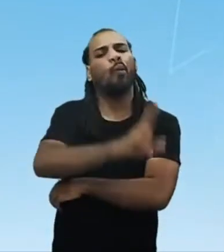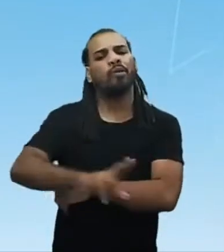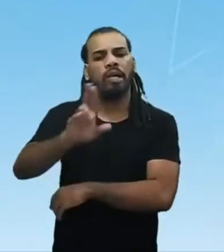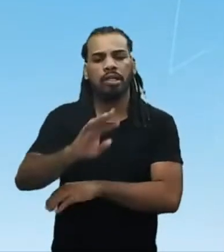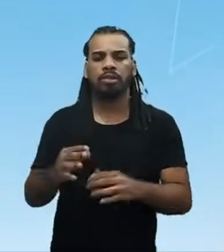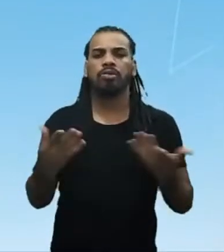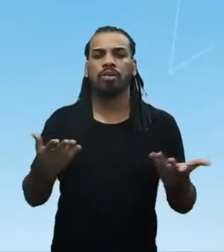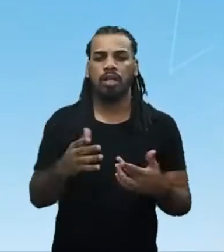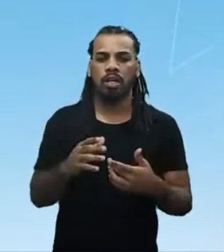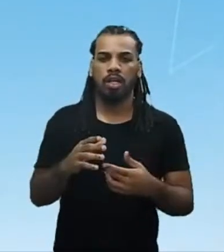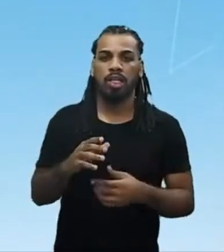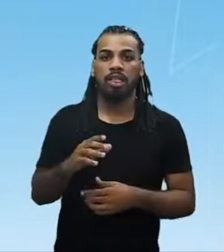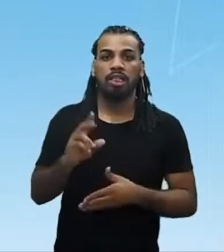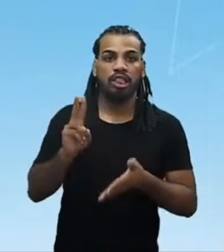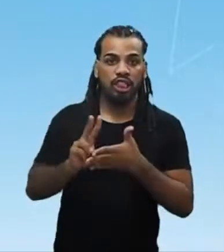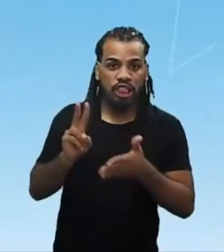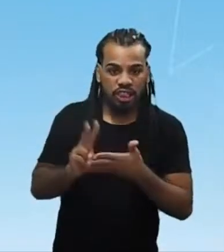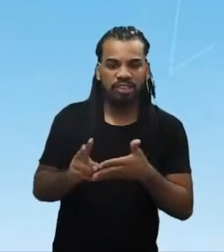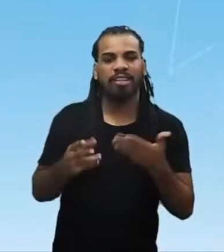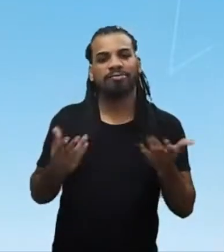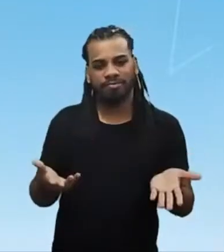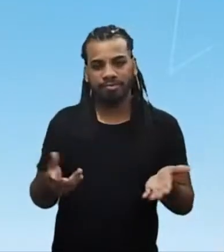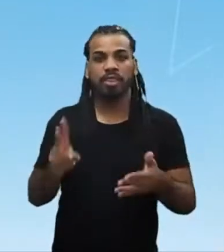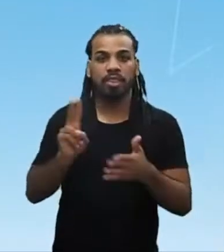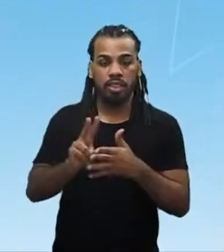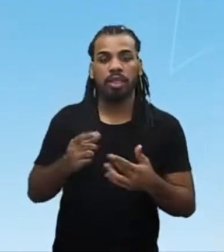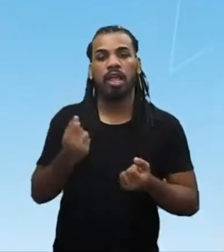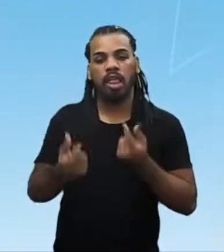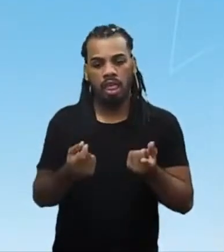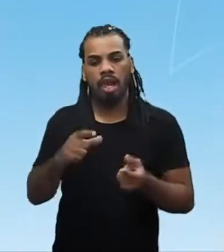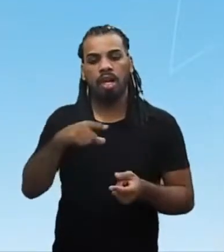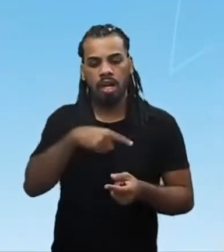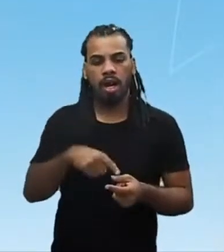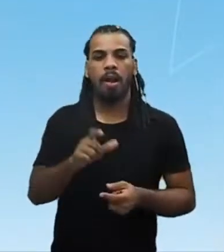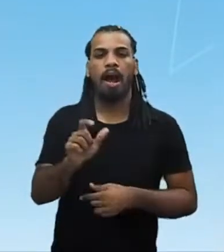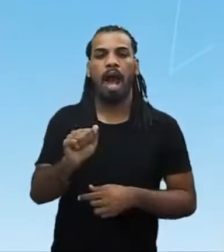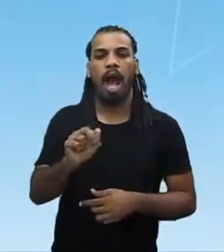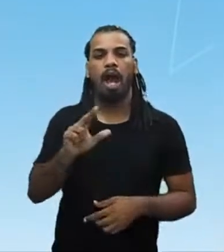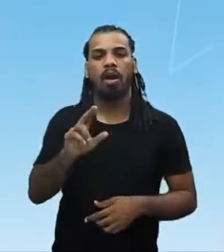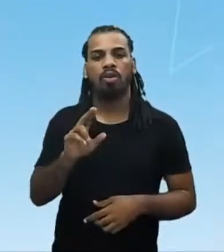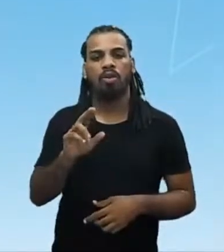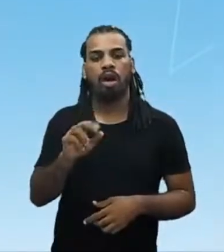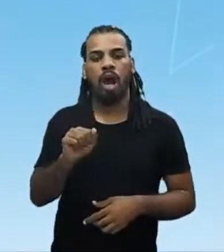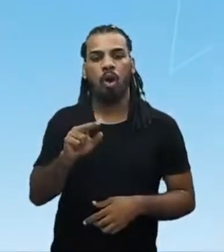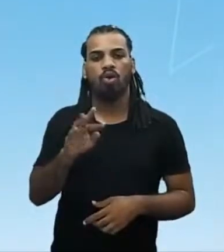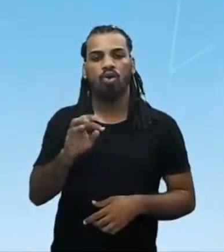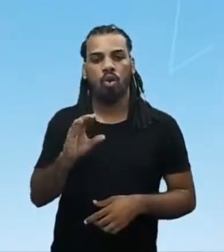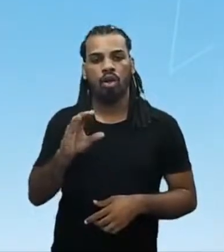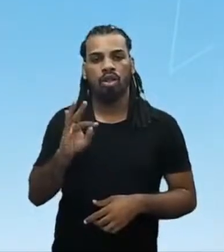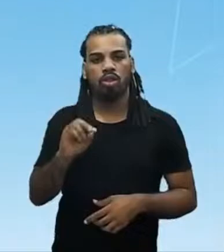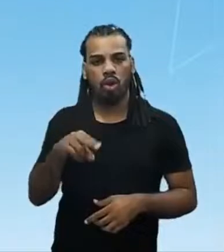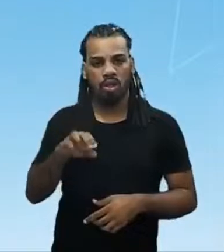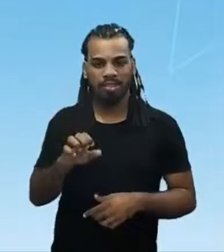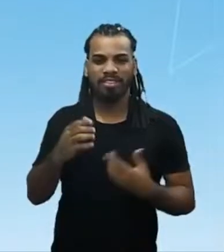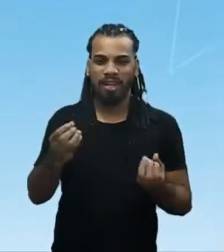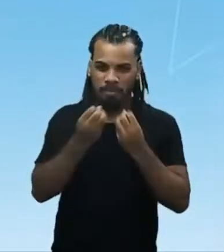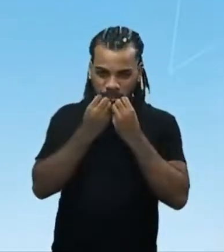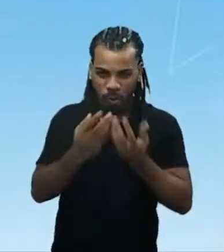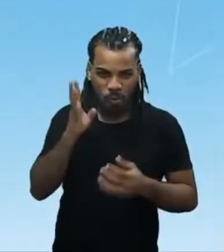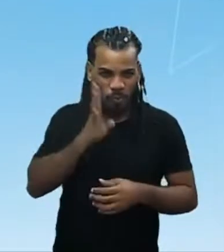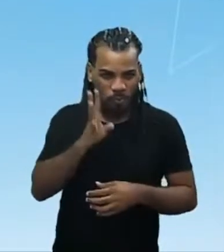termo indígena. E vez por outra, será utilizado o termo autoctone. Show de bola? Bacana?